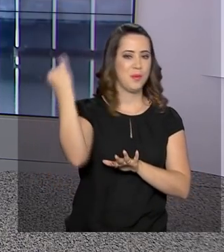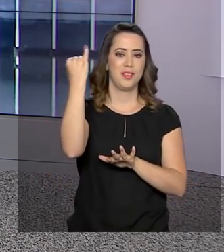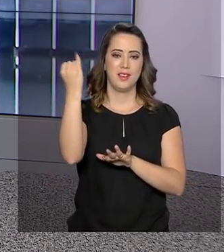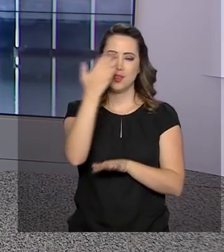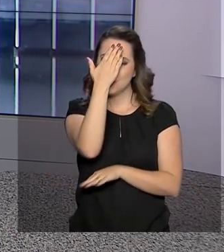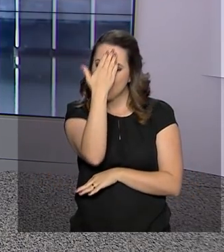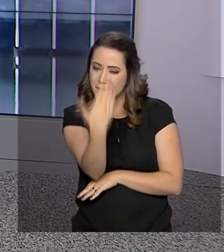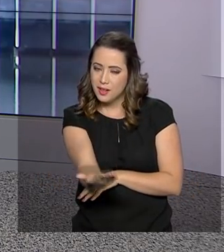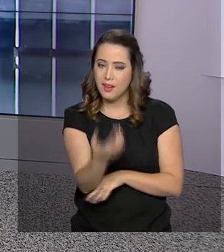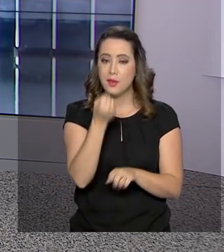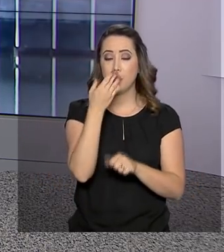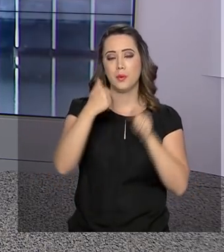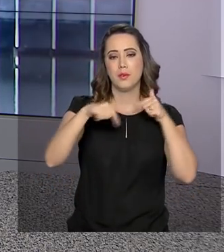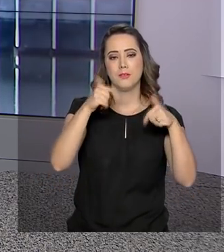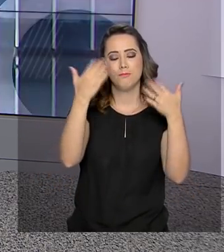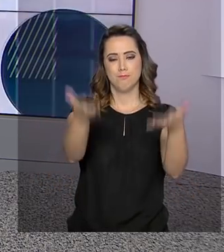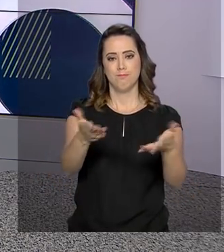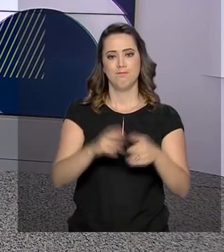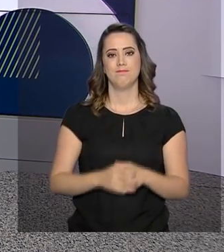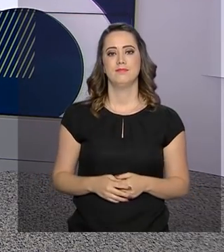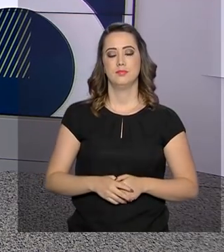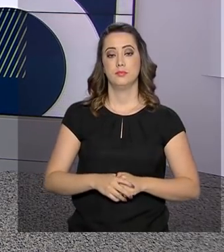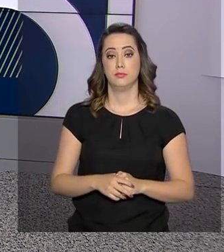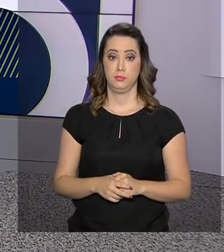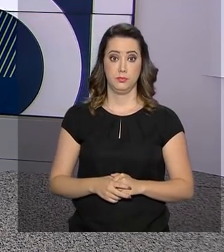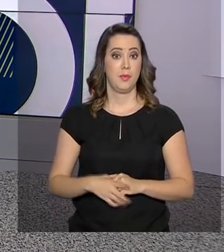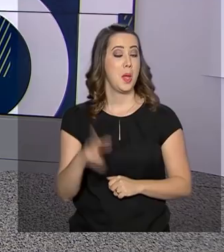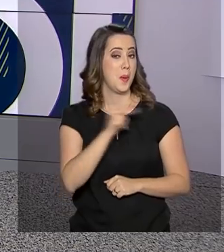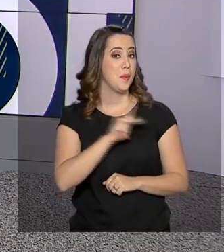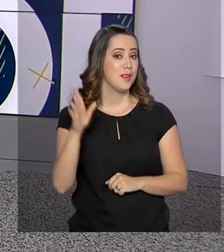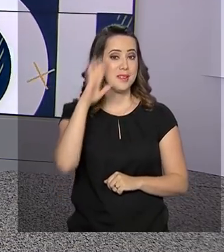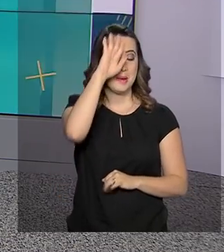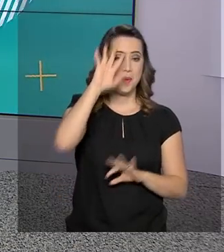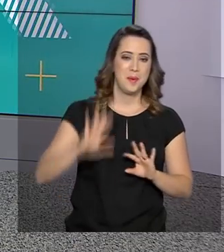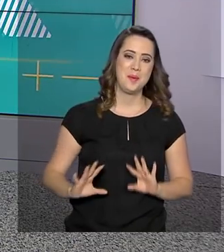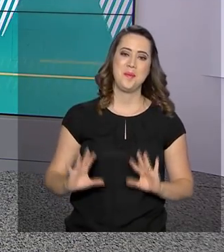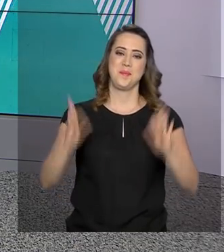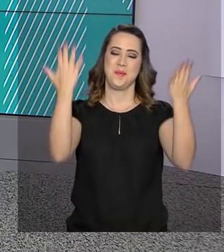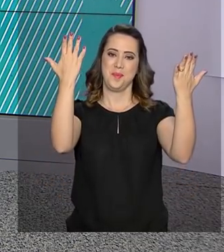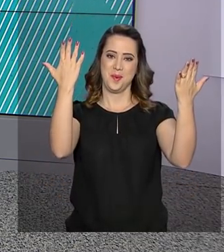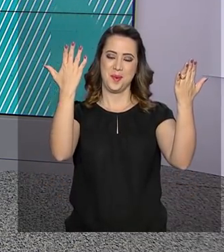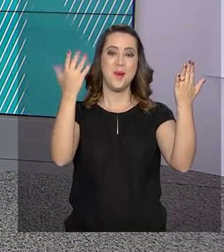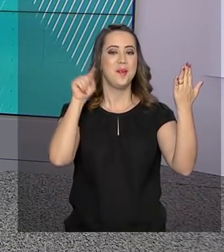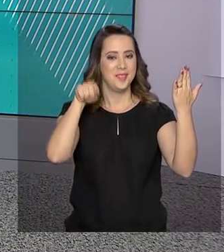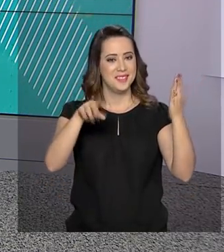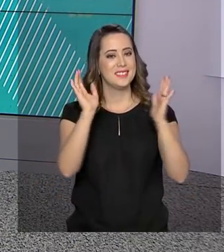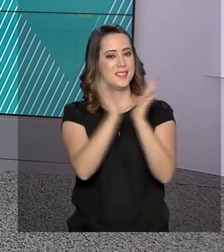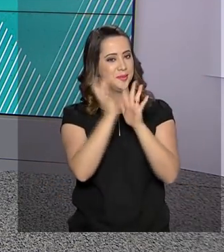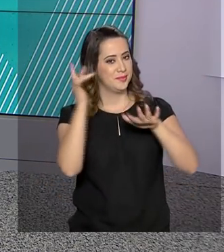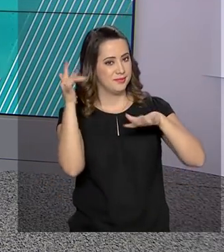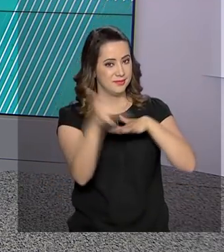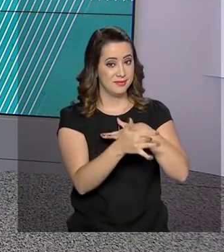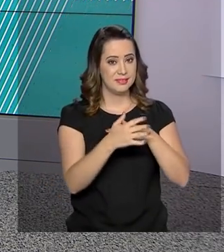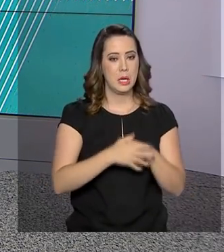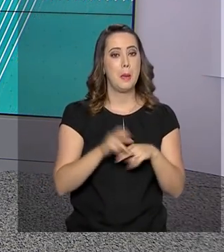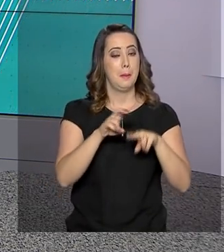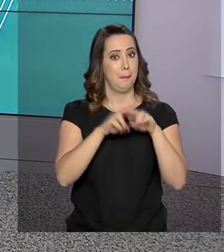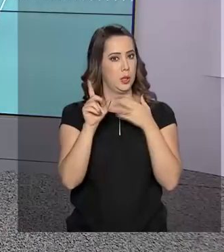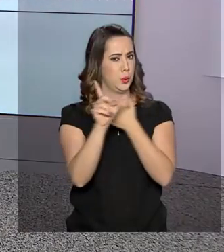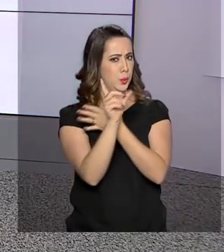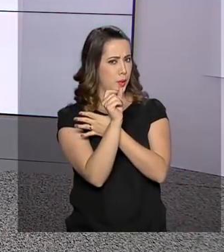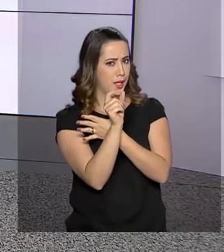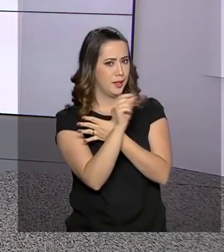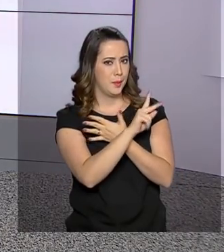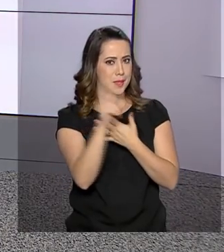pelas informações, bom trabalho aí. E o presidente Jair Bolsonaro comemorou a conquista pelas redes sociais. Pelo Twitter,